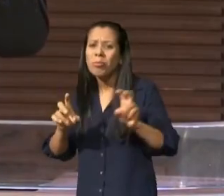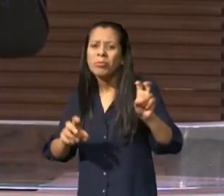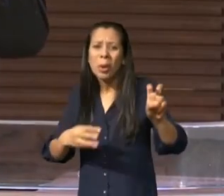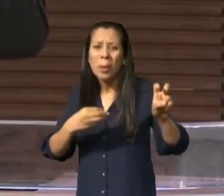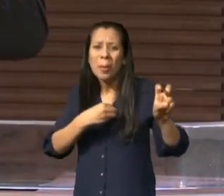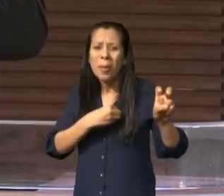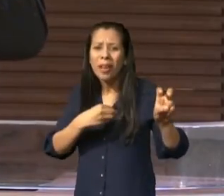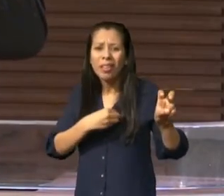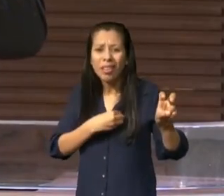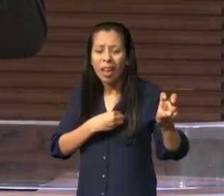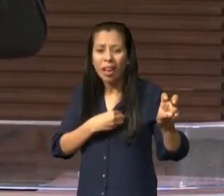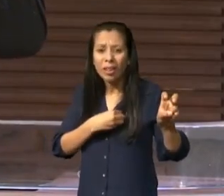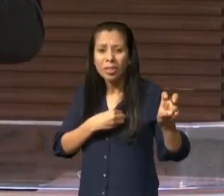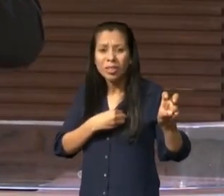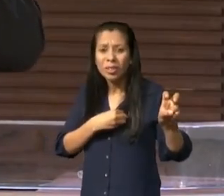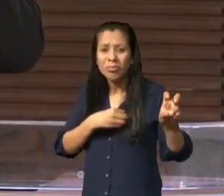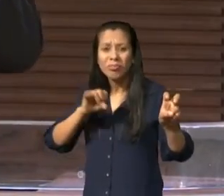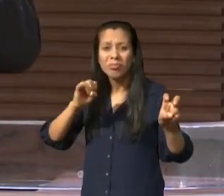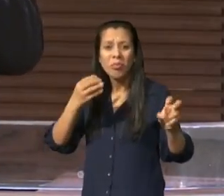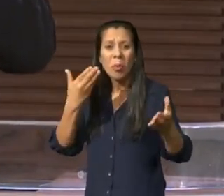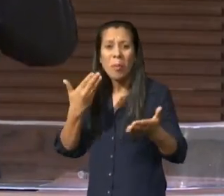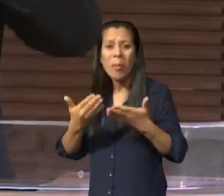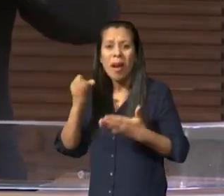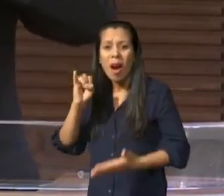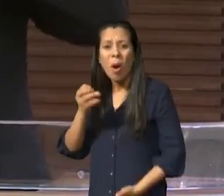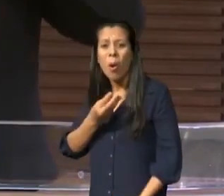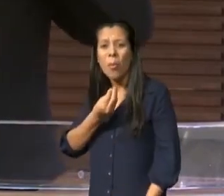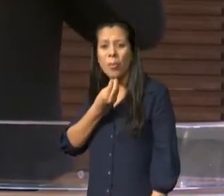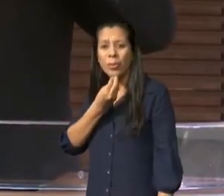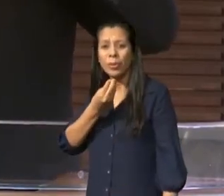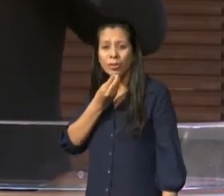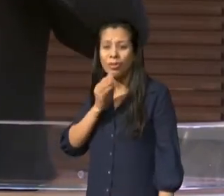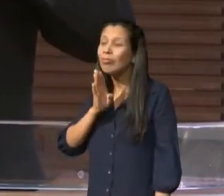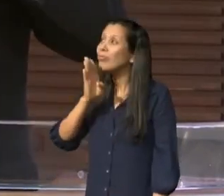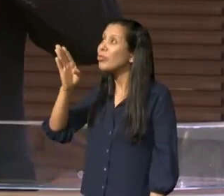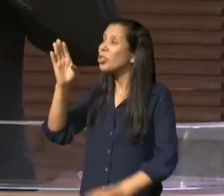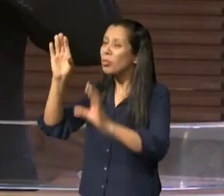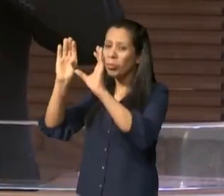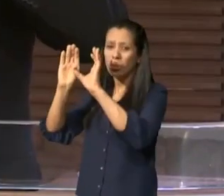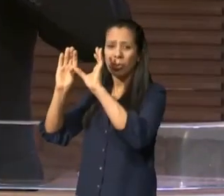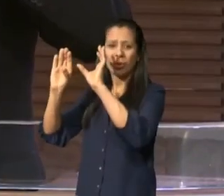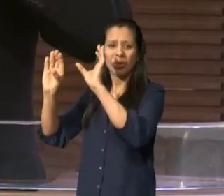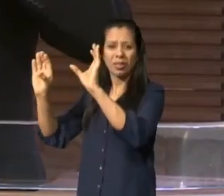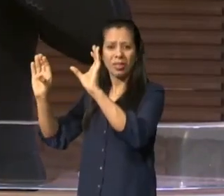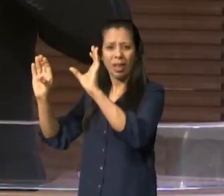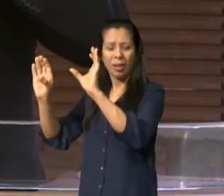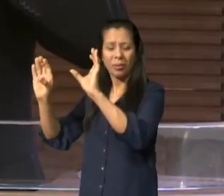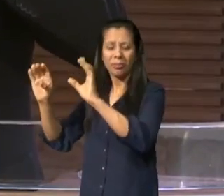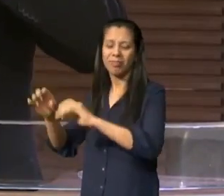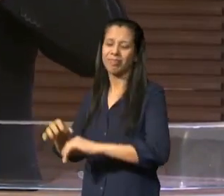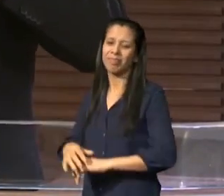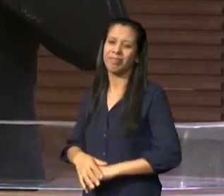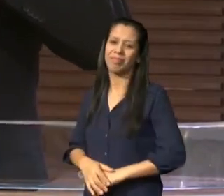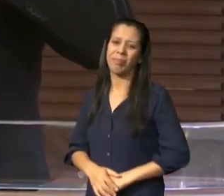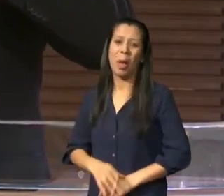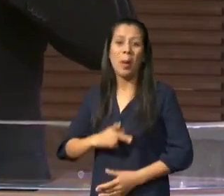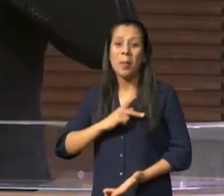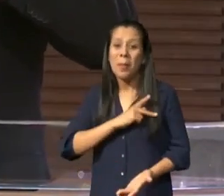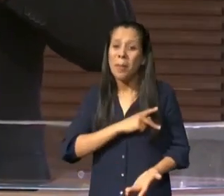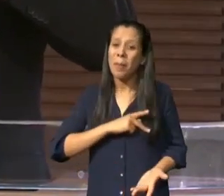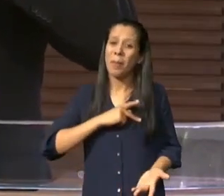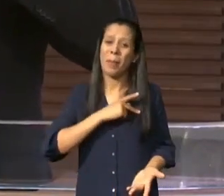mas se Paulo tivesse terminado aqui o seu conselho aos membros de Corinto